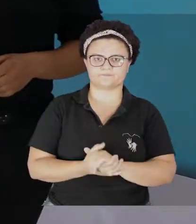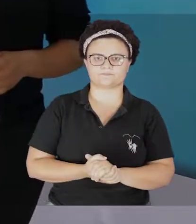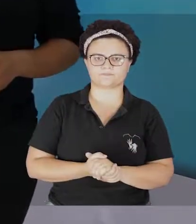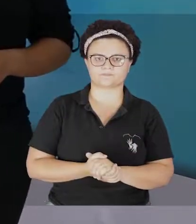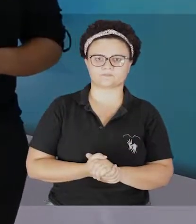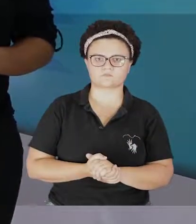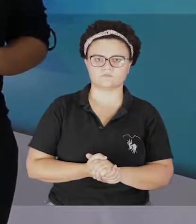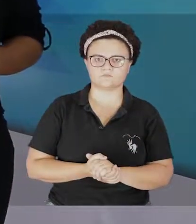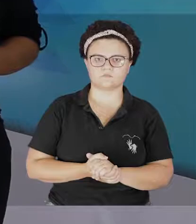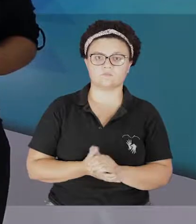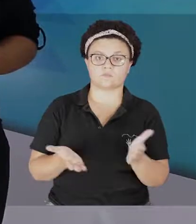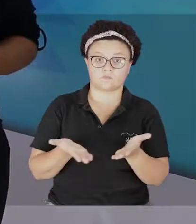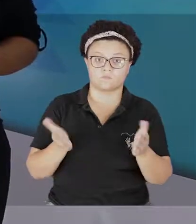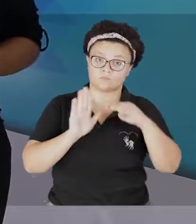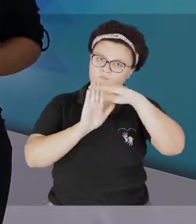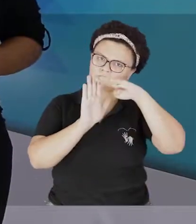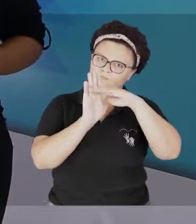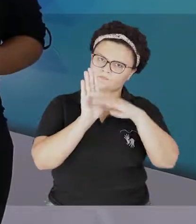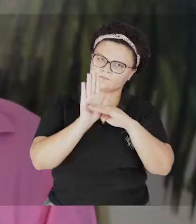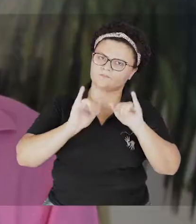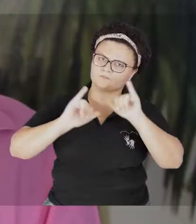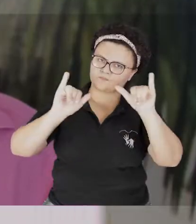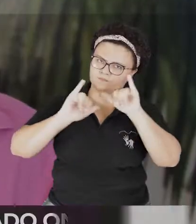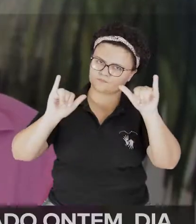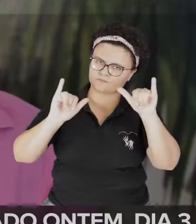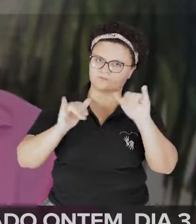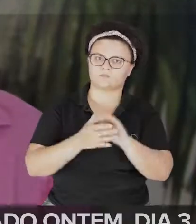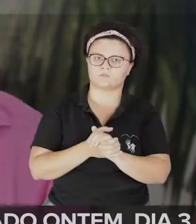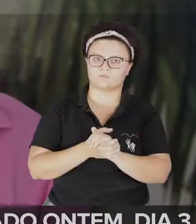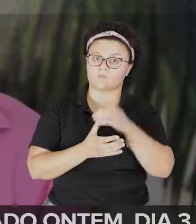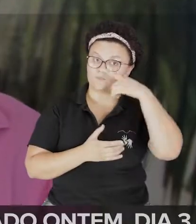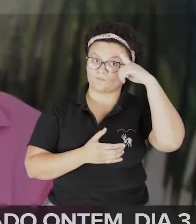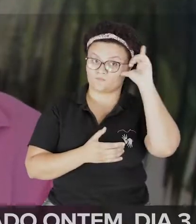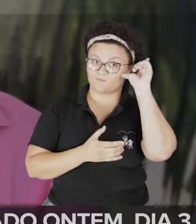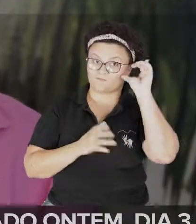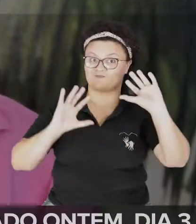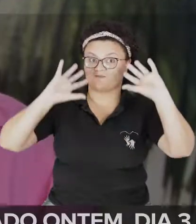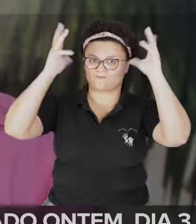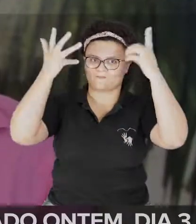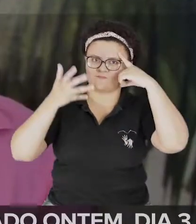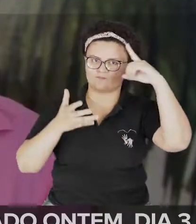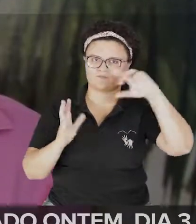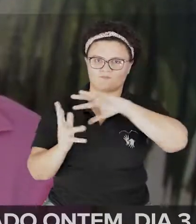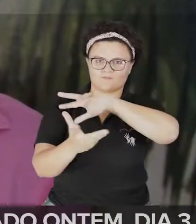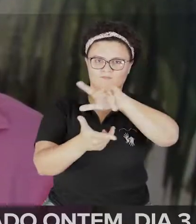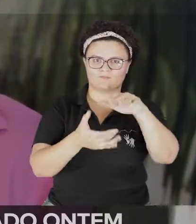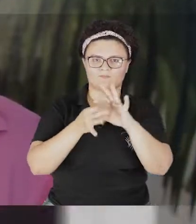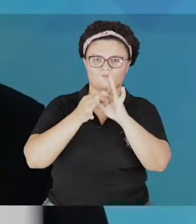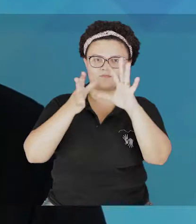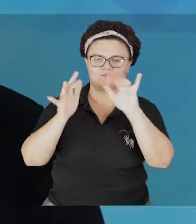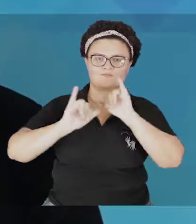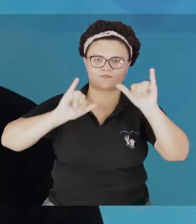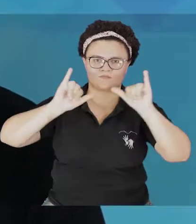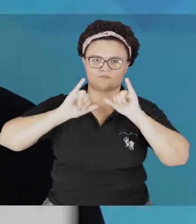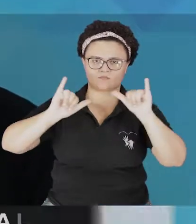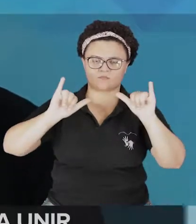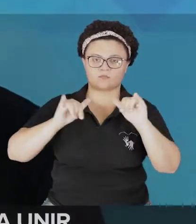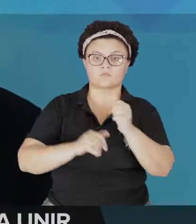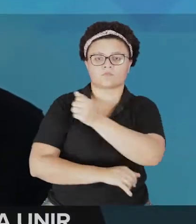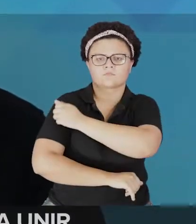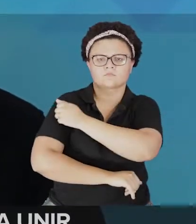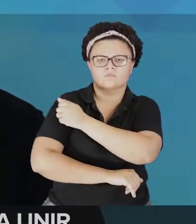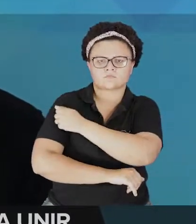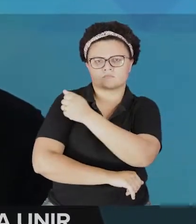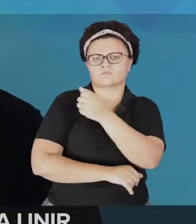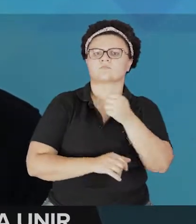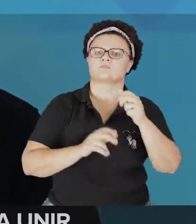Rondônia. E vamos aos destaques desta edição. Ontem foi comemorado o Dia Mundial da Liberdade de Imprensa. Alunos da Uni